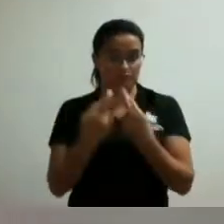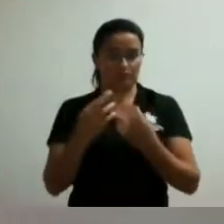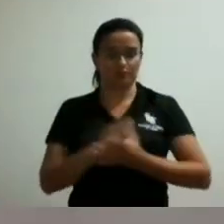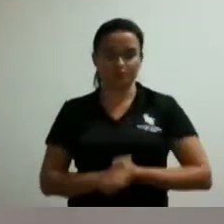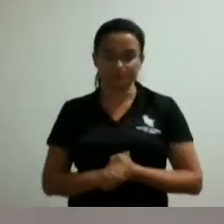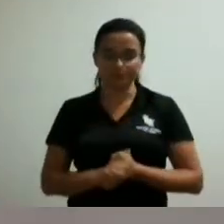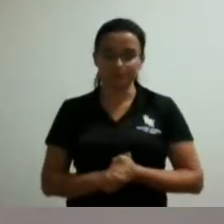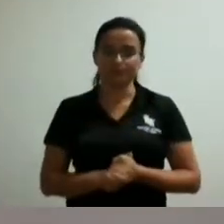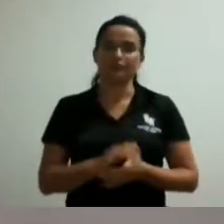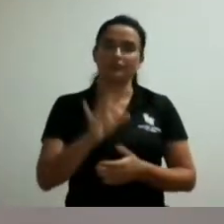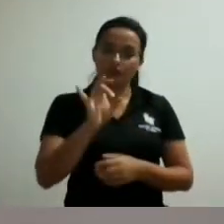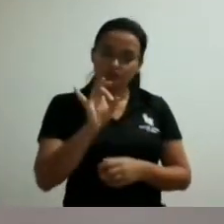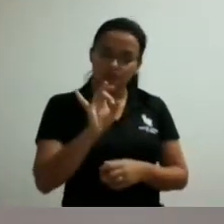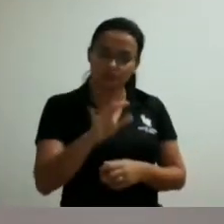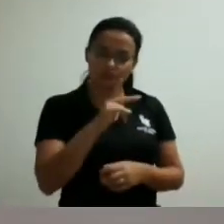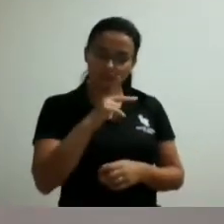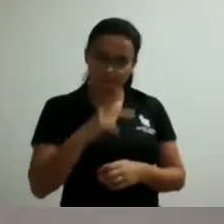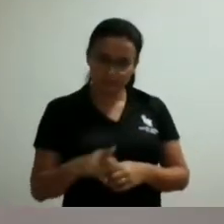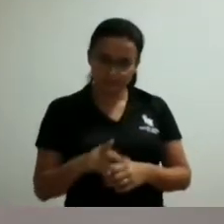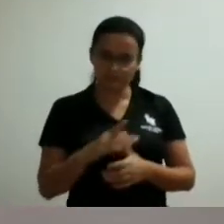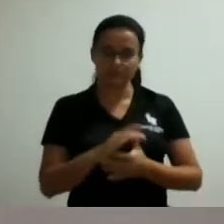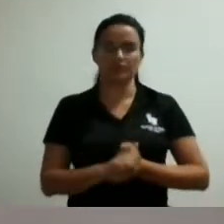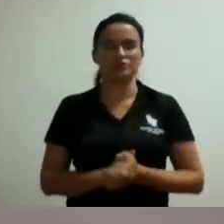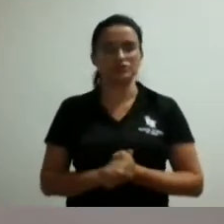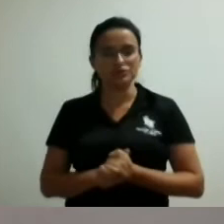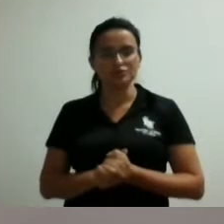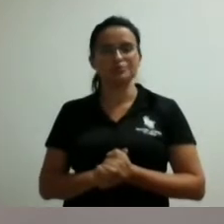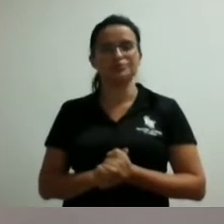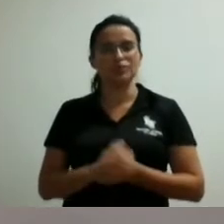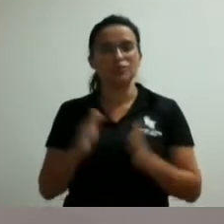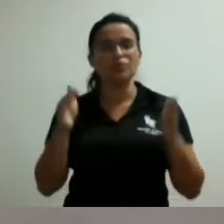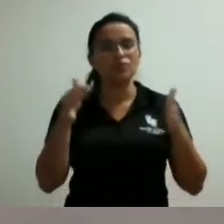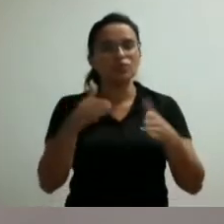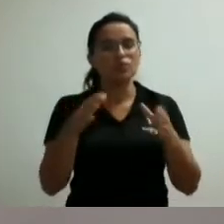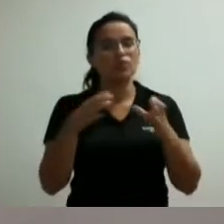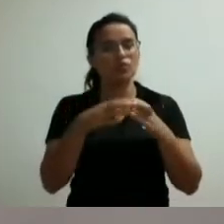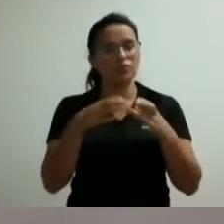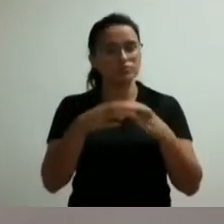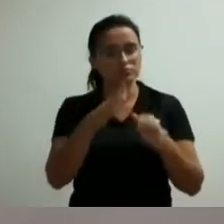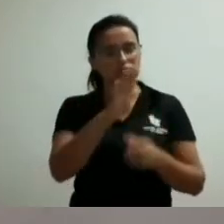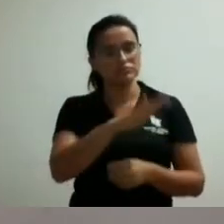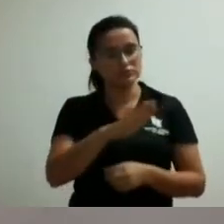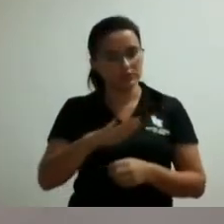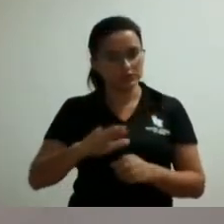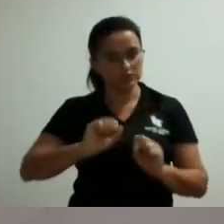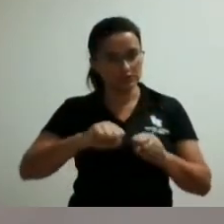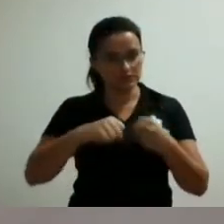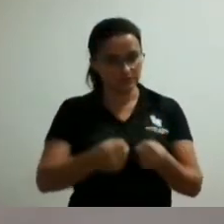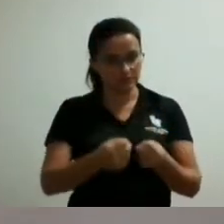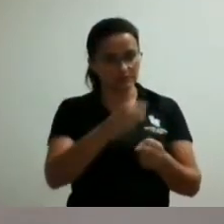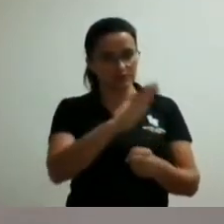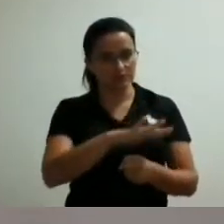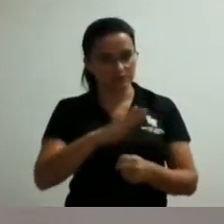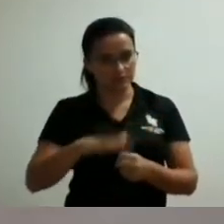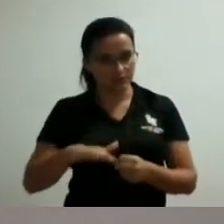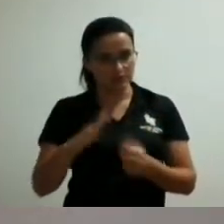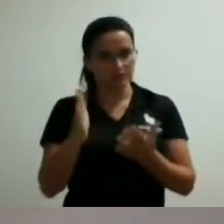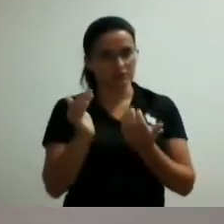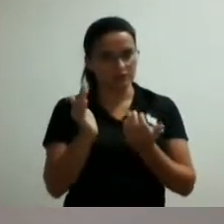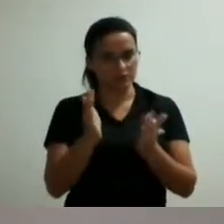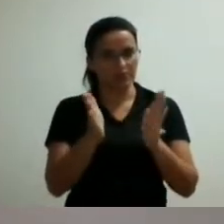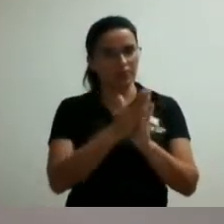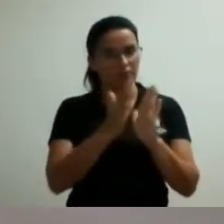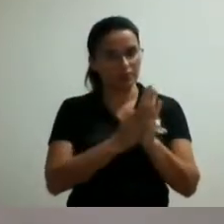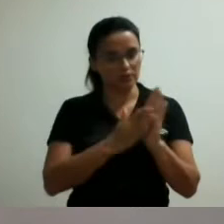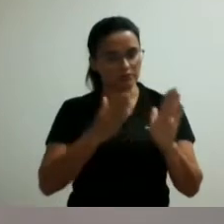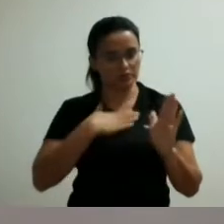só em nome da da comissão da criança de defesa da criança do adolescente que é composta por mim pelo vereador